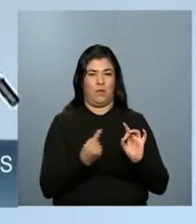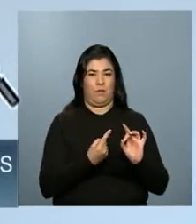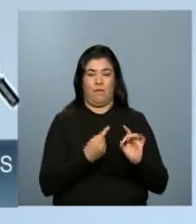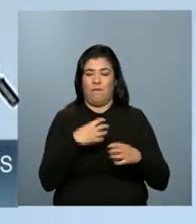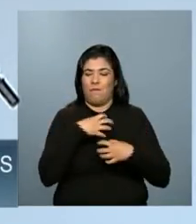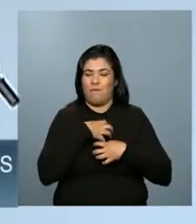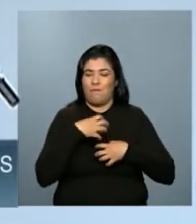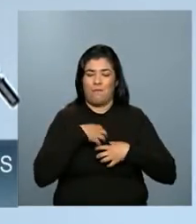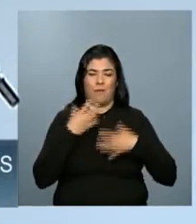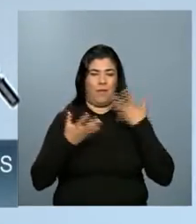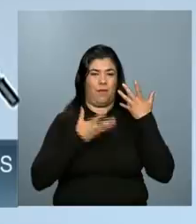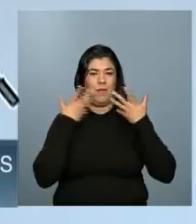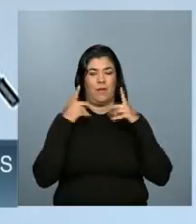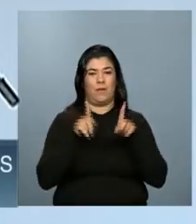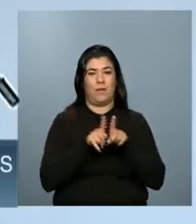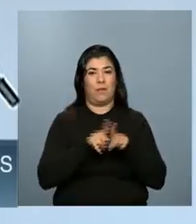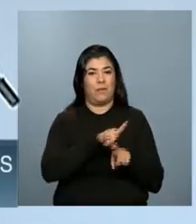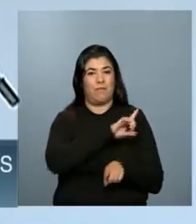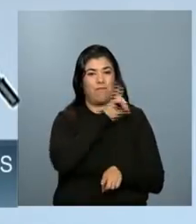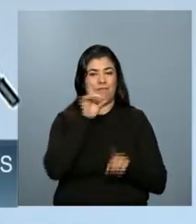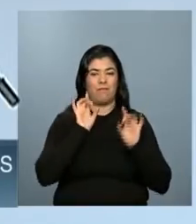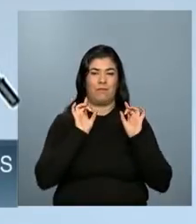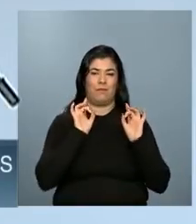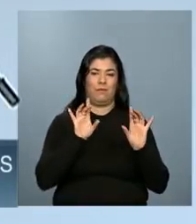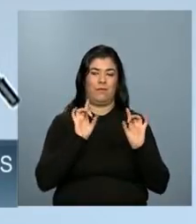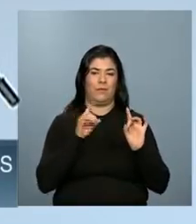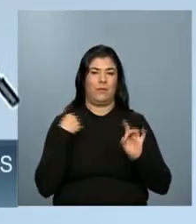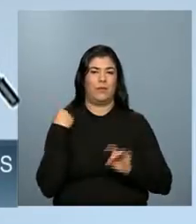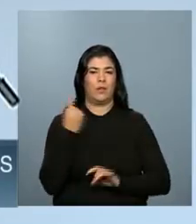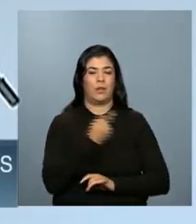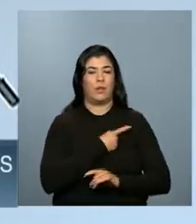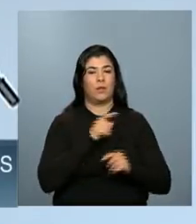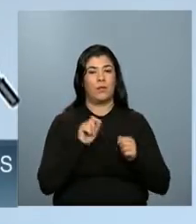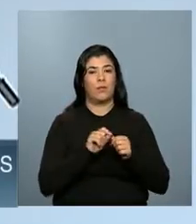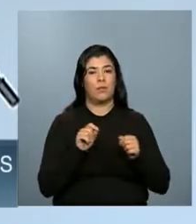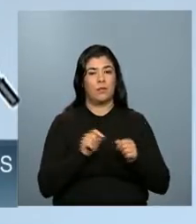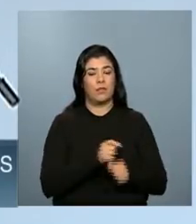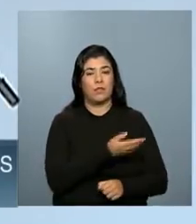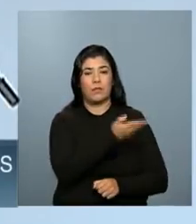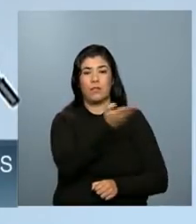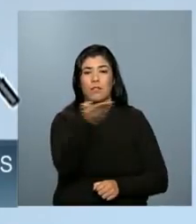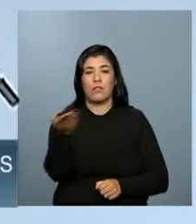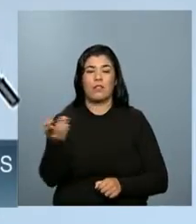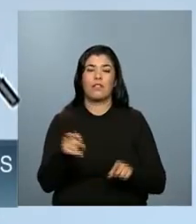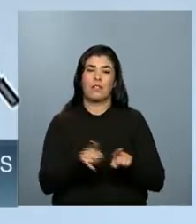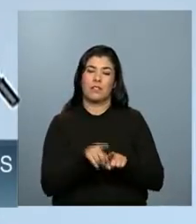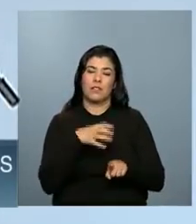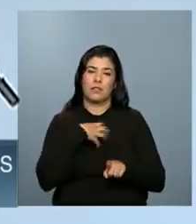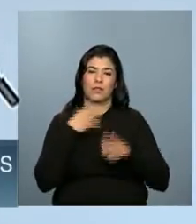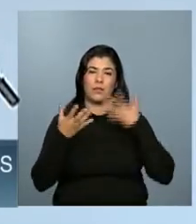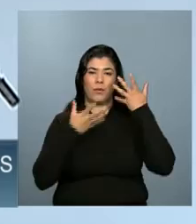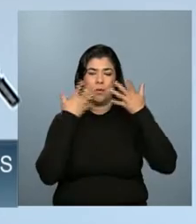grande alegria nesse dia que nós estaremos fazendo alegria de tanta gente.